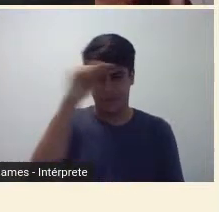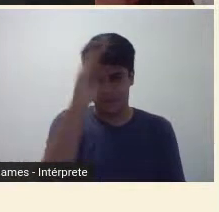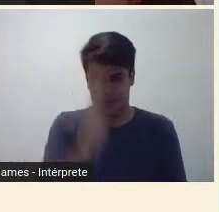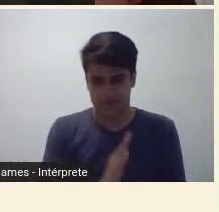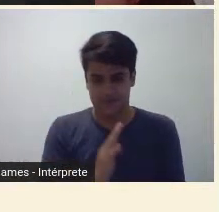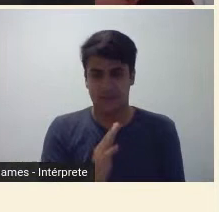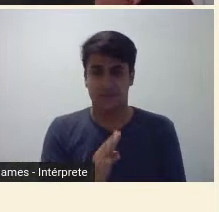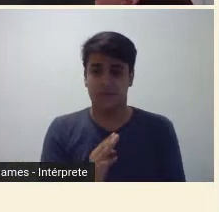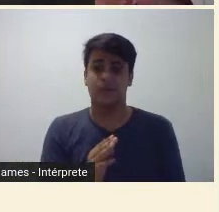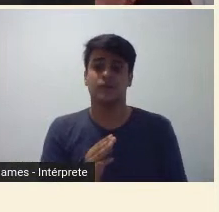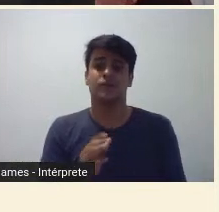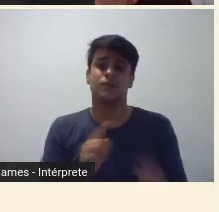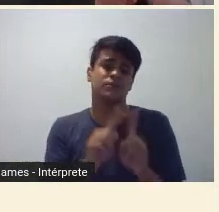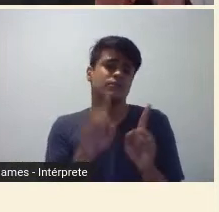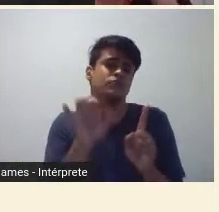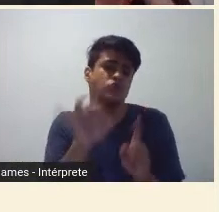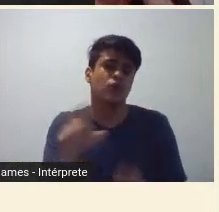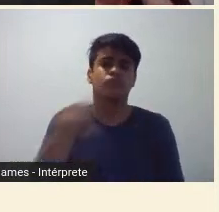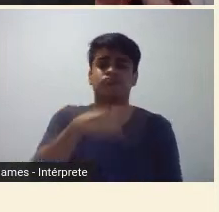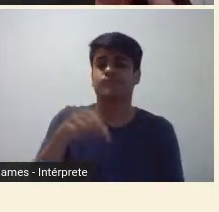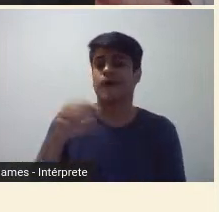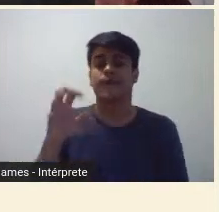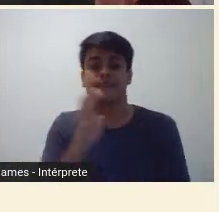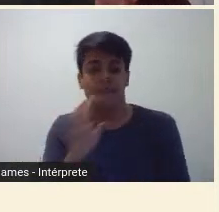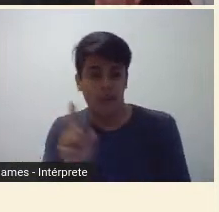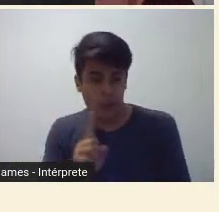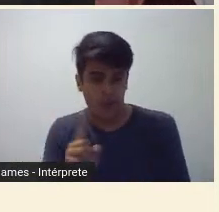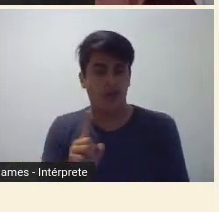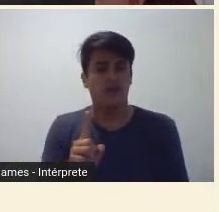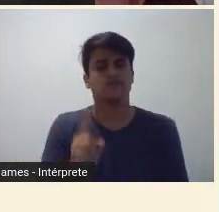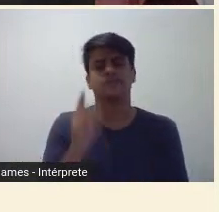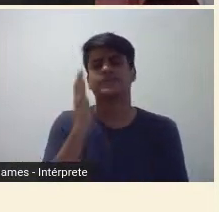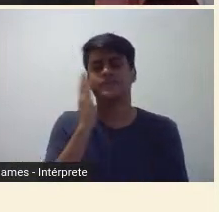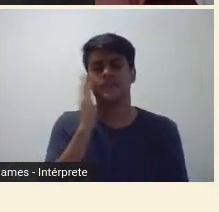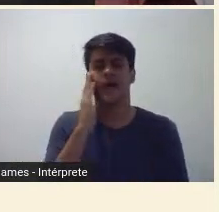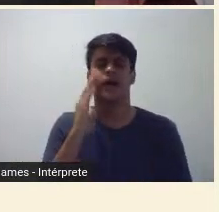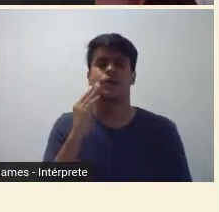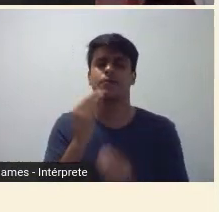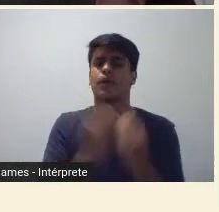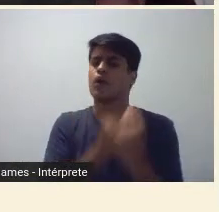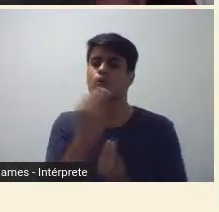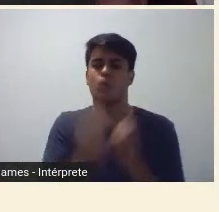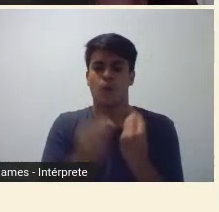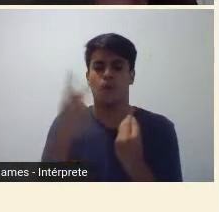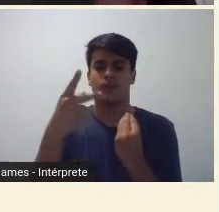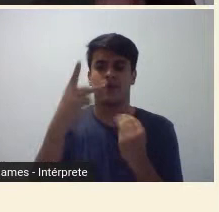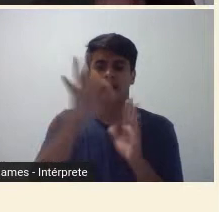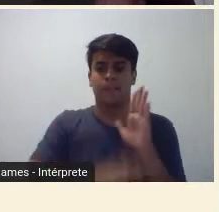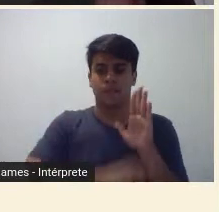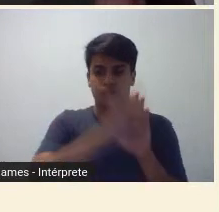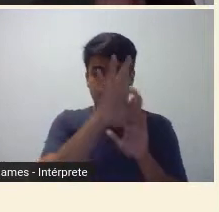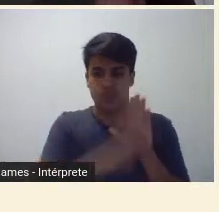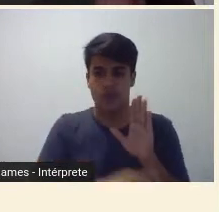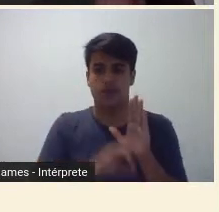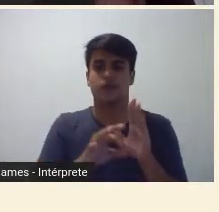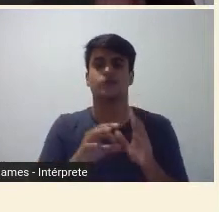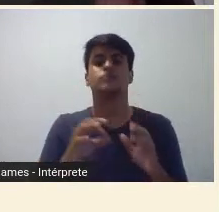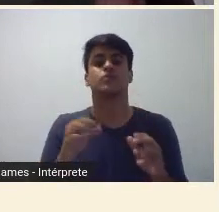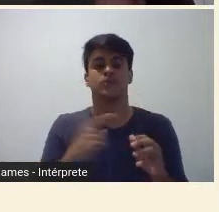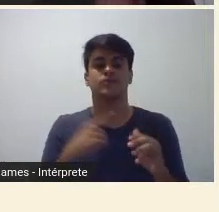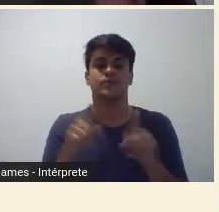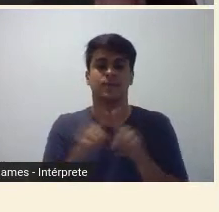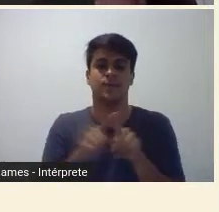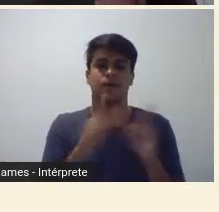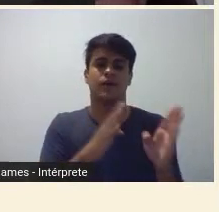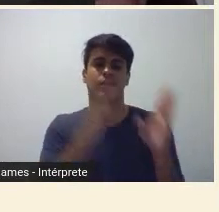enfim, isso era só para quem não conhece, né, saber o que projetos são esses, ali do lado, a casa do Mário da